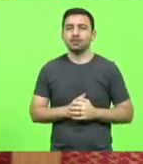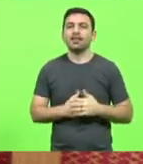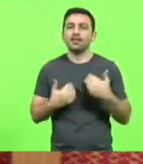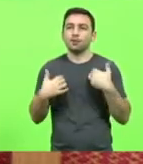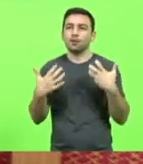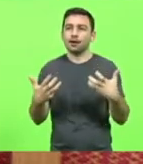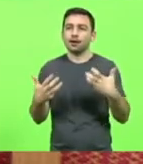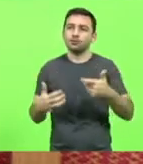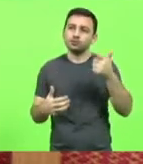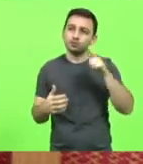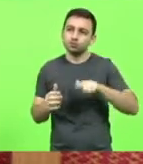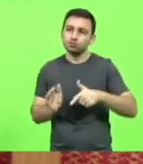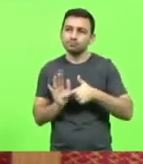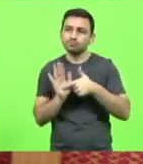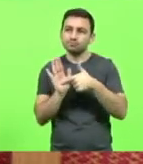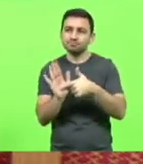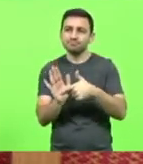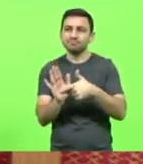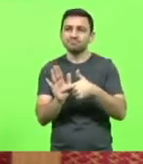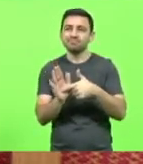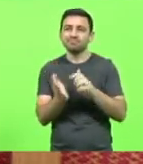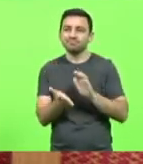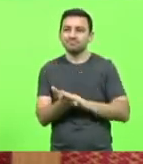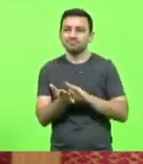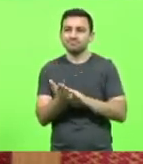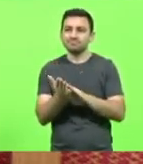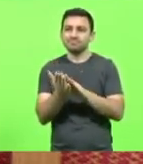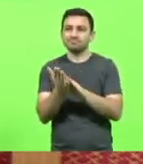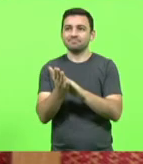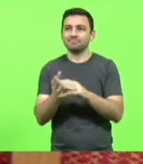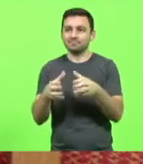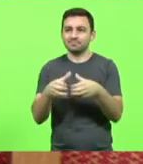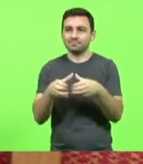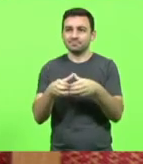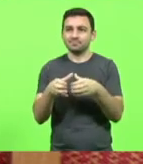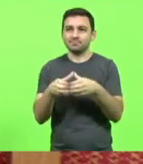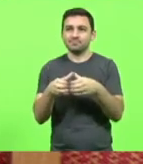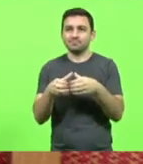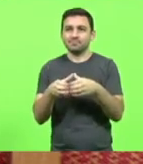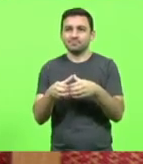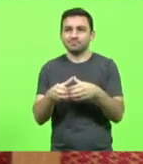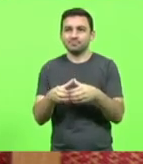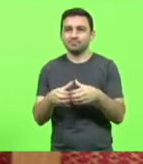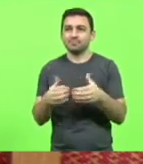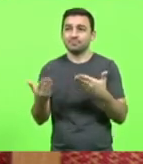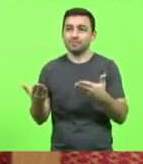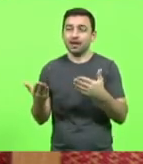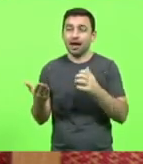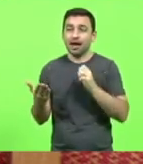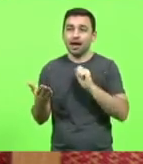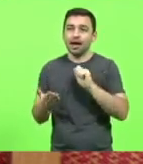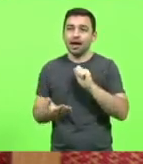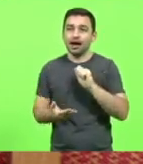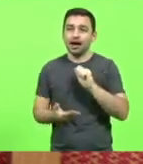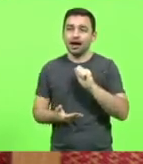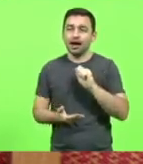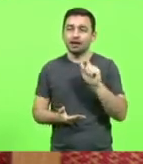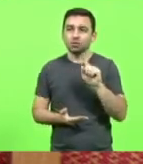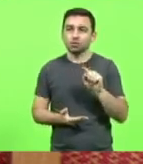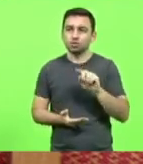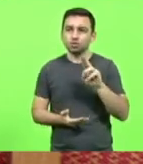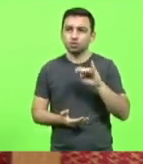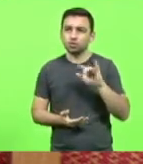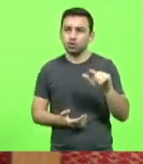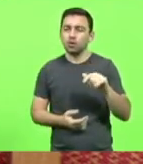vez, parabenizar a equipe da Azuris, o Pato